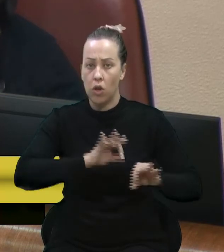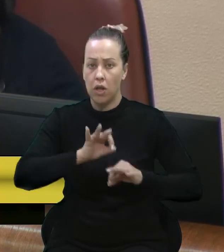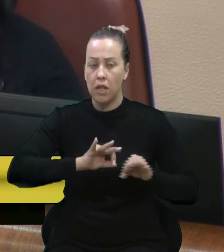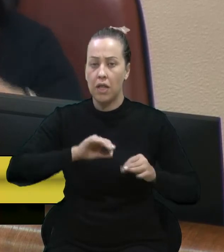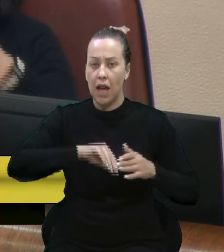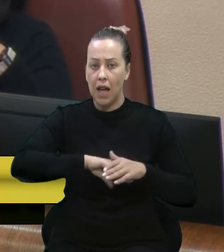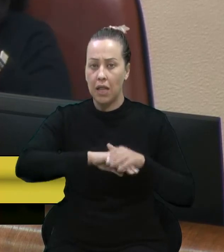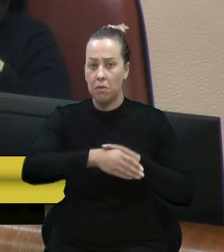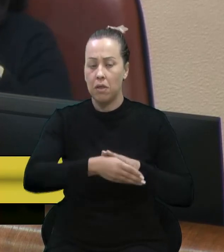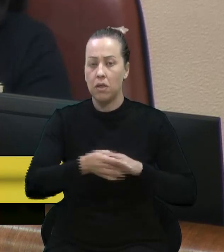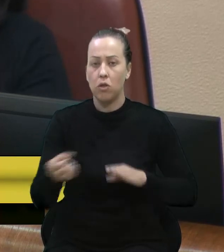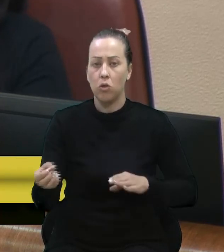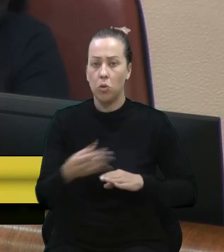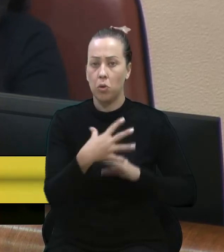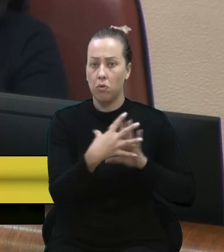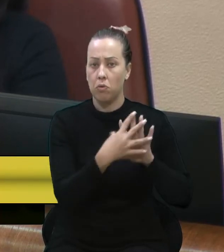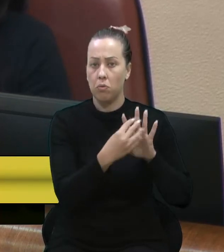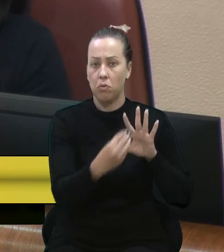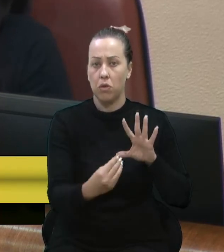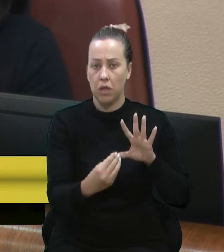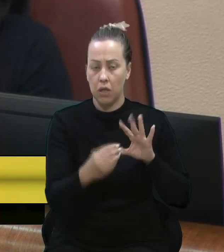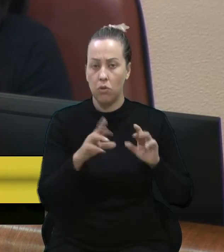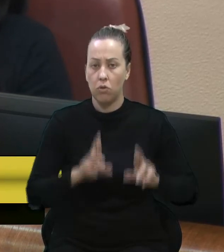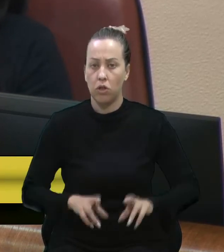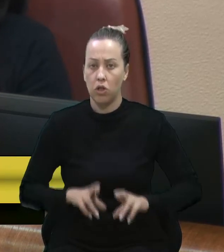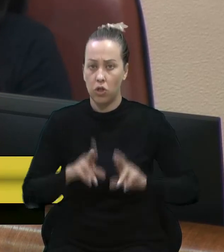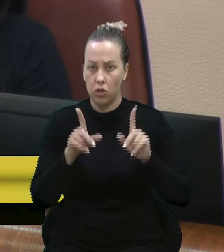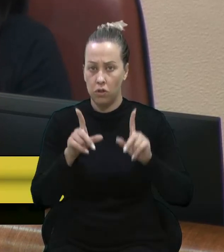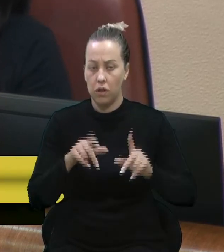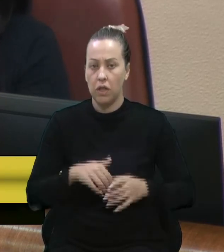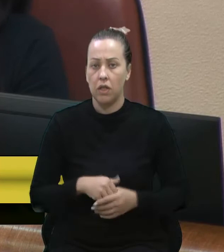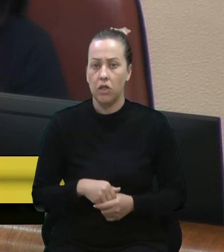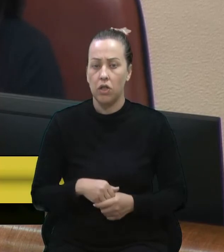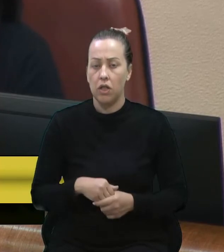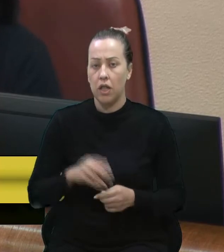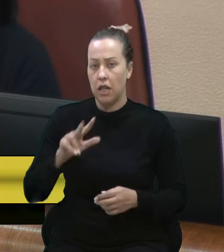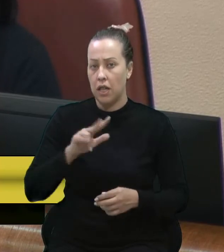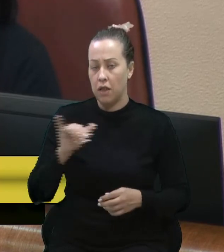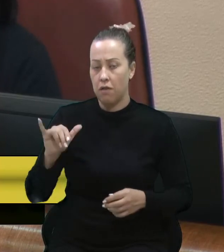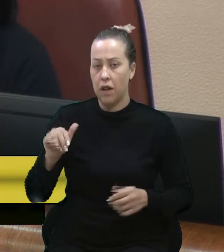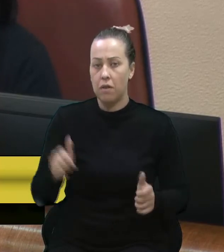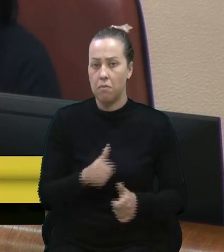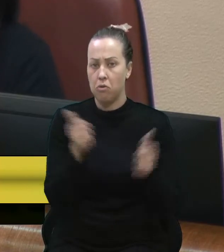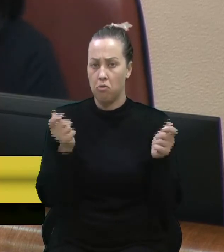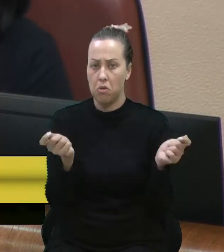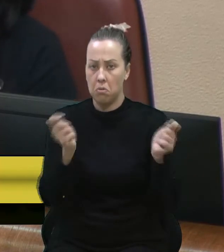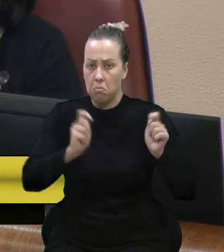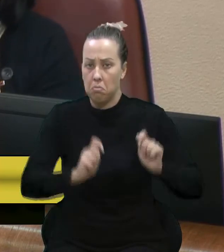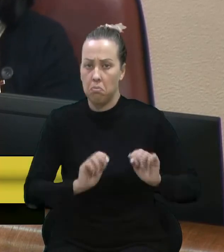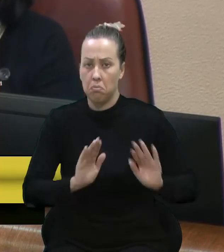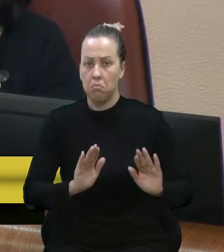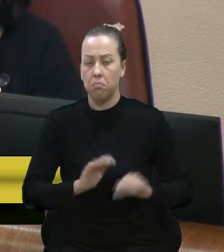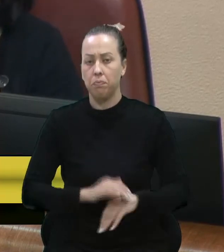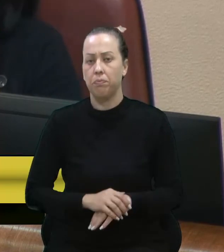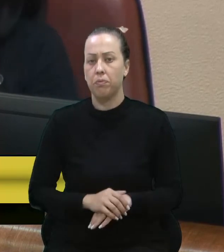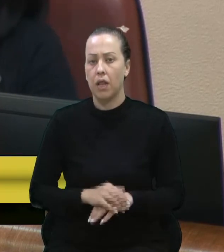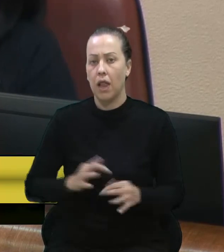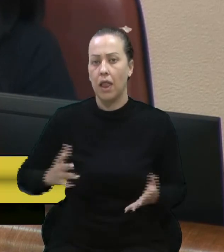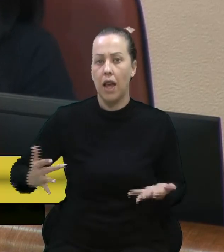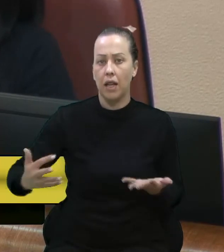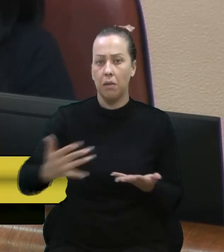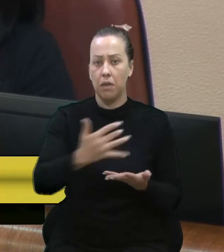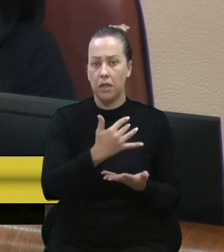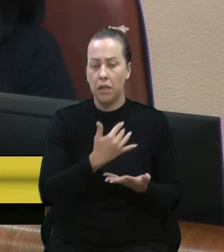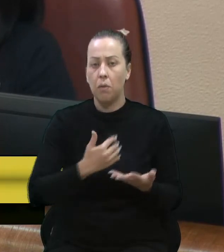implantação de um modelo diferente, que vai ser muito mais eficiente na captação